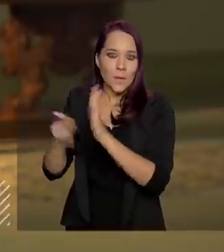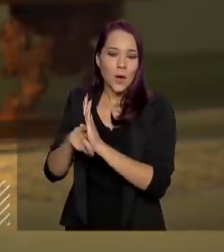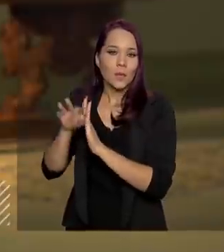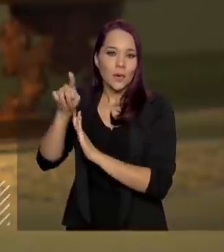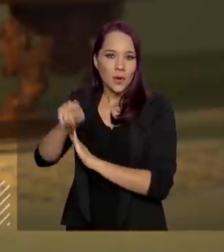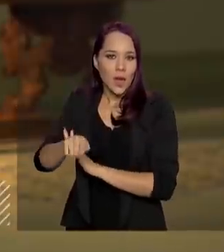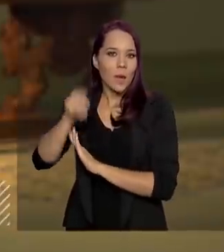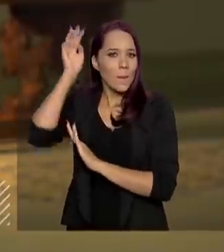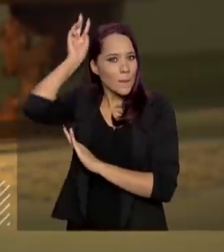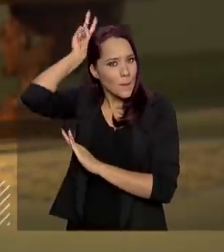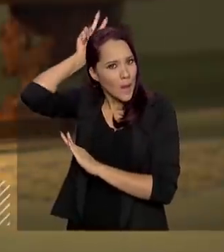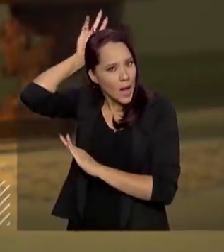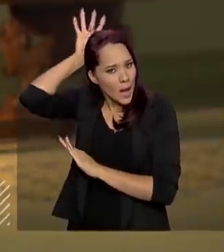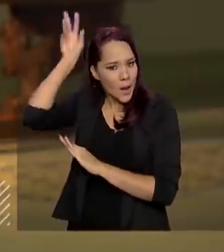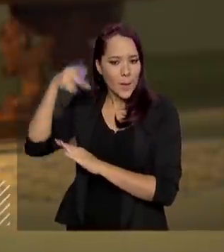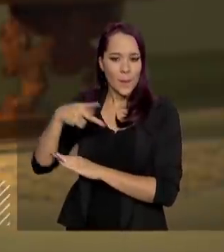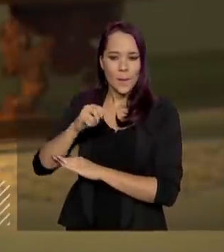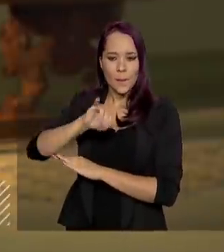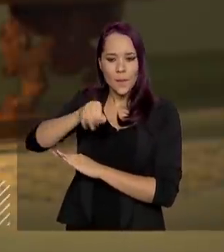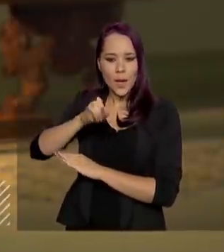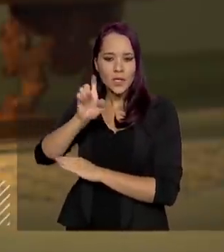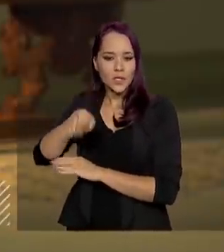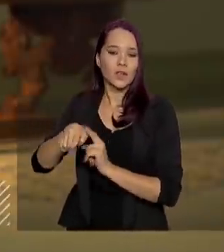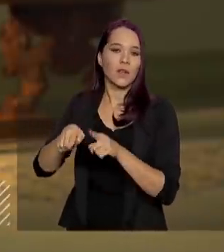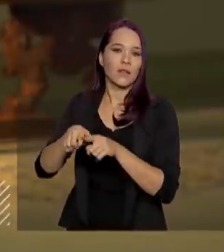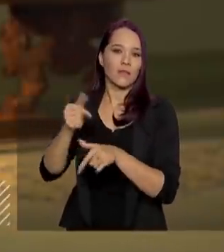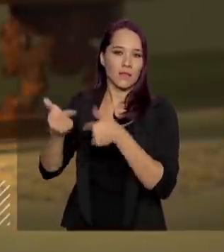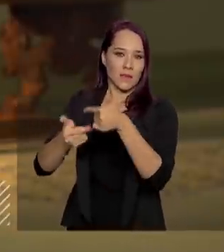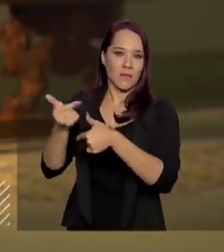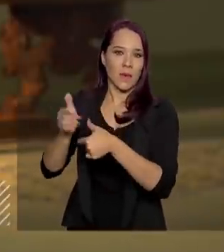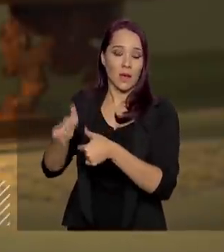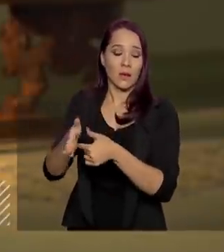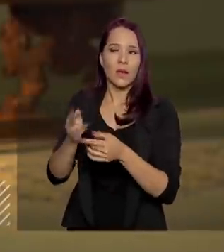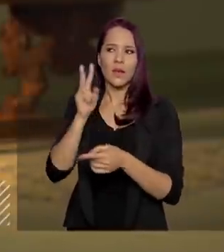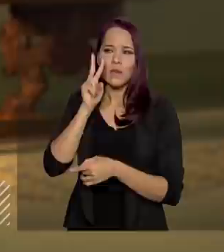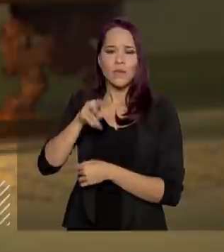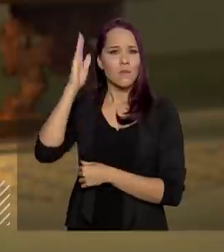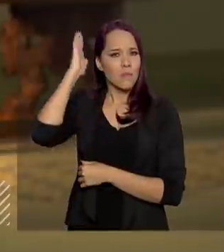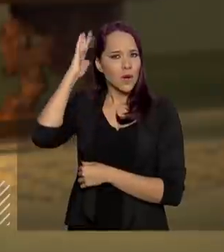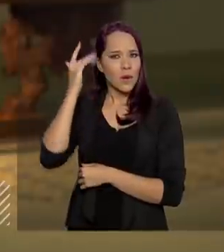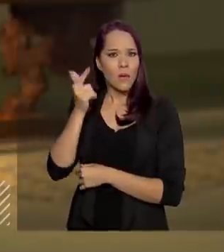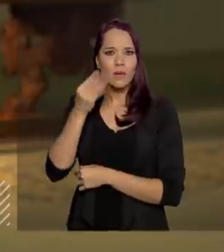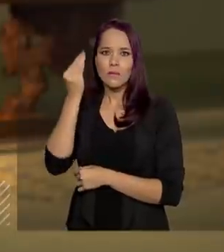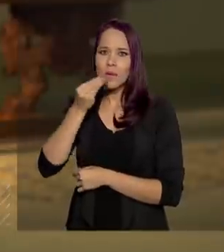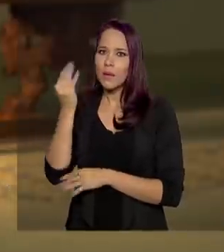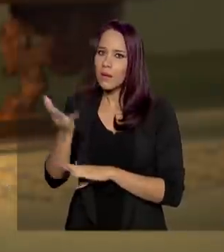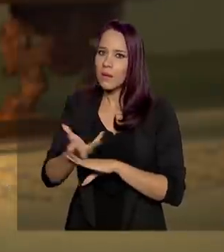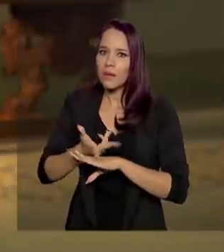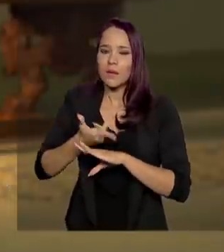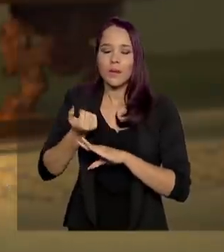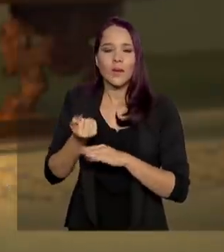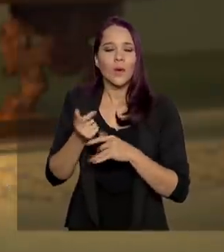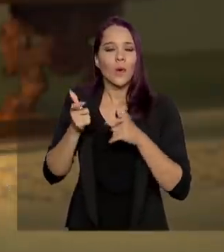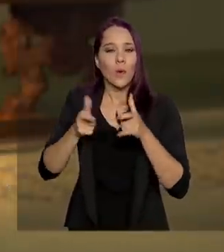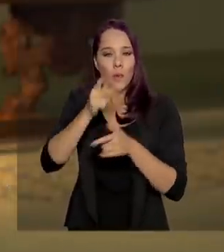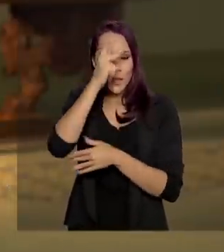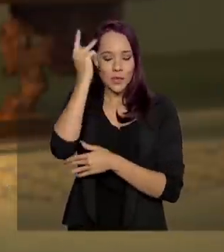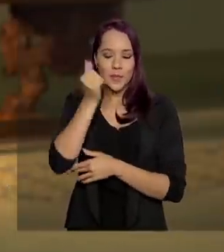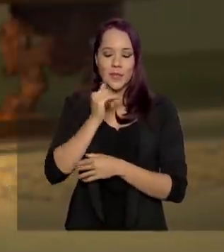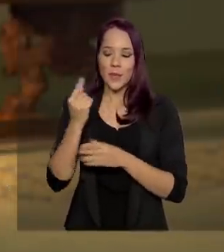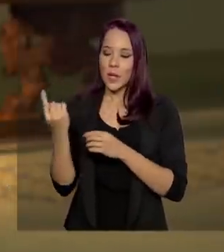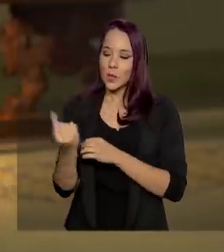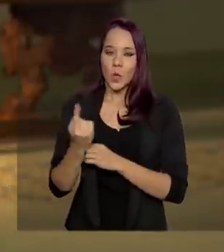Pagé, né? Que vai ali fazer um trabalho. Eu vi agora no Pará uma outra experiência maravilhosa, onde, por exemplo, a pessoa está